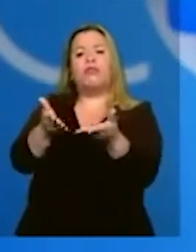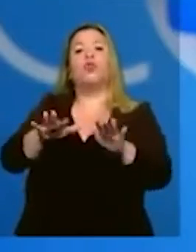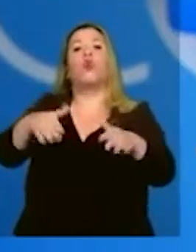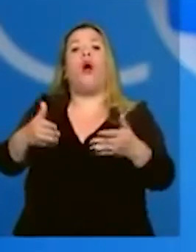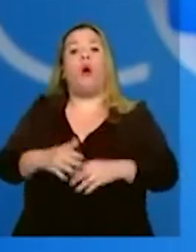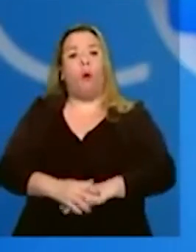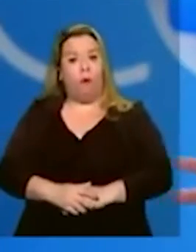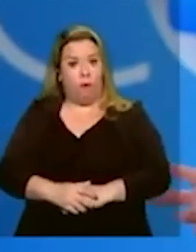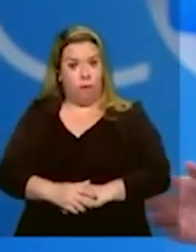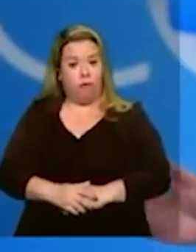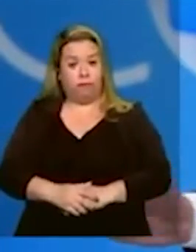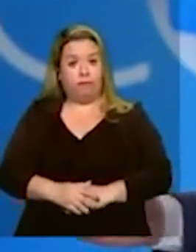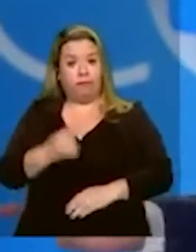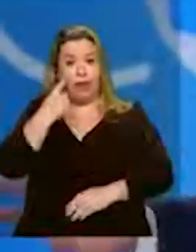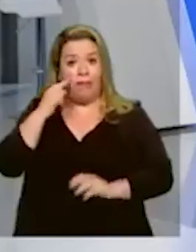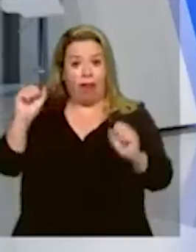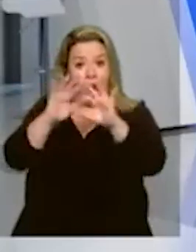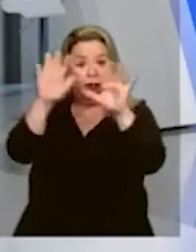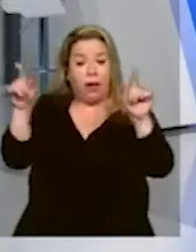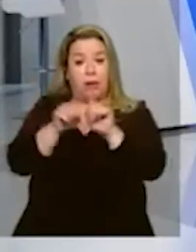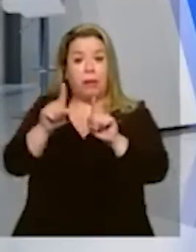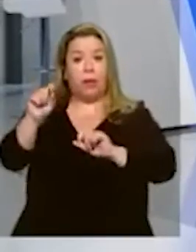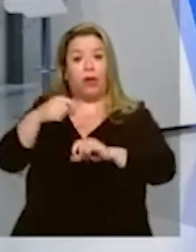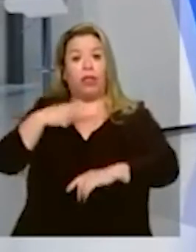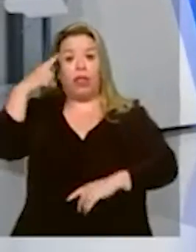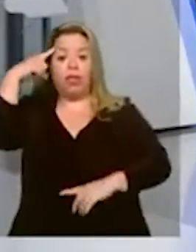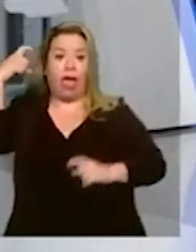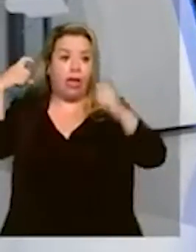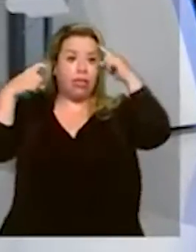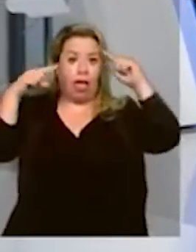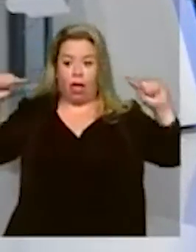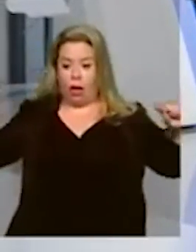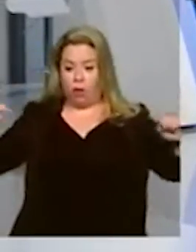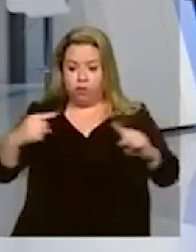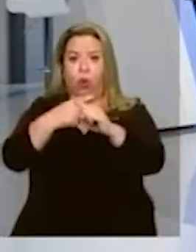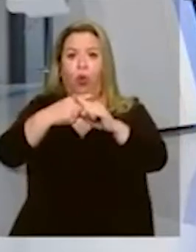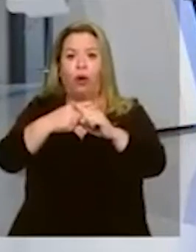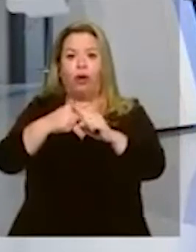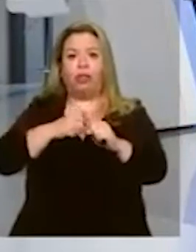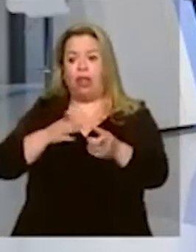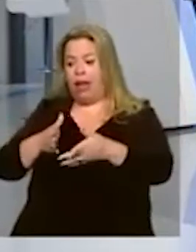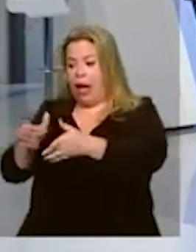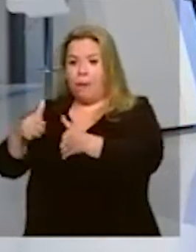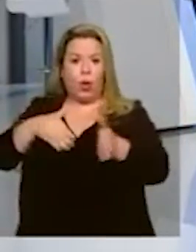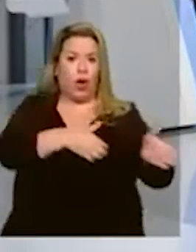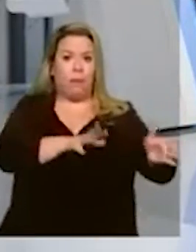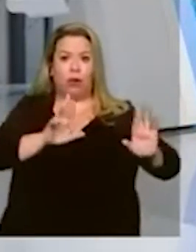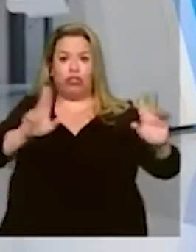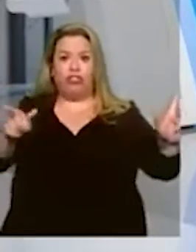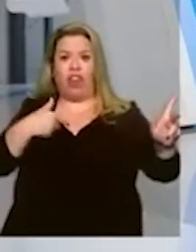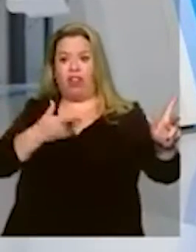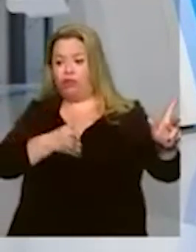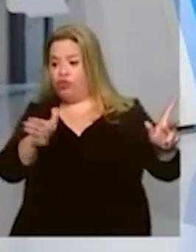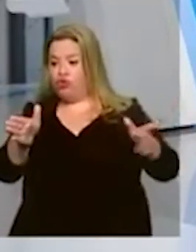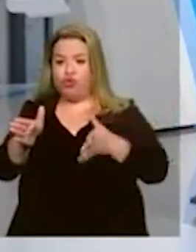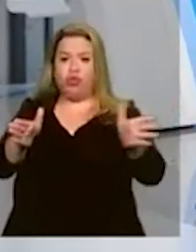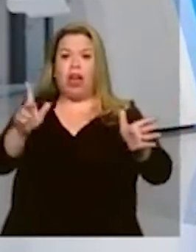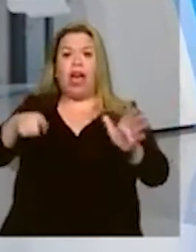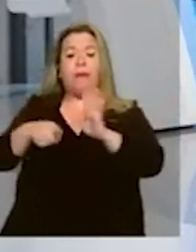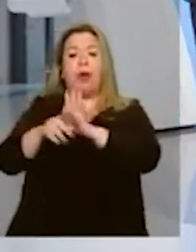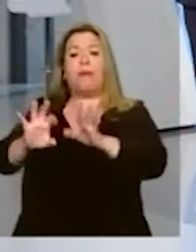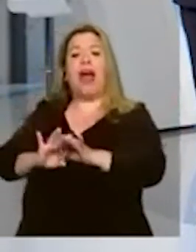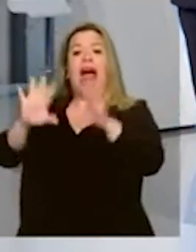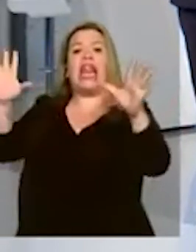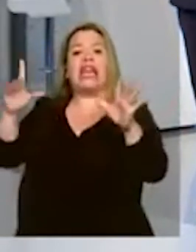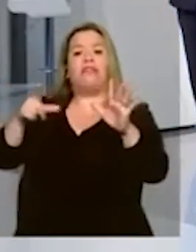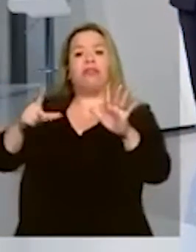teríamos. E aí fica claro o confronto de ideias. Fica claro os caminhos diferentes para atingir o objetivo. O caminho da livre iniciativa, o caminho do